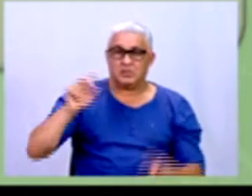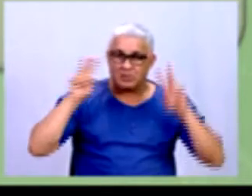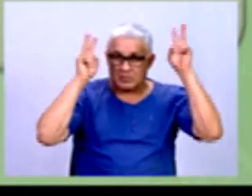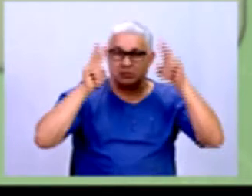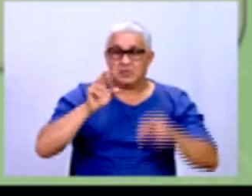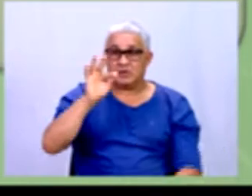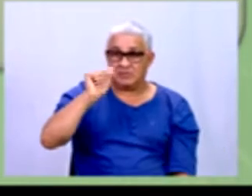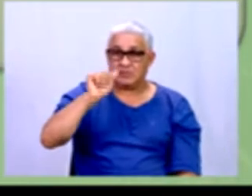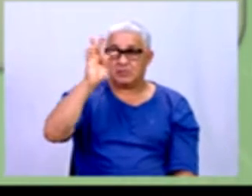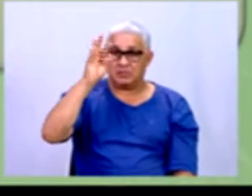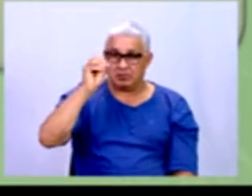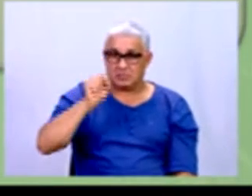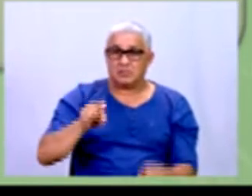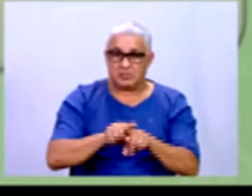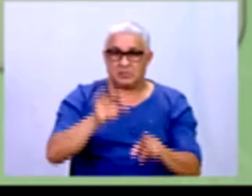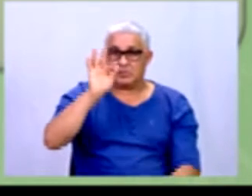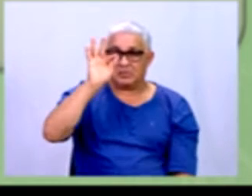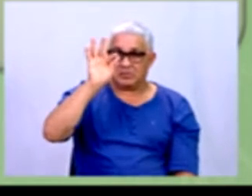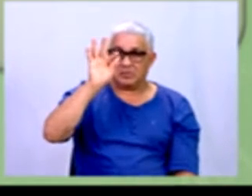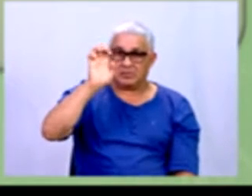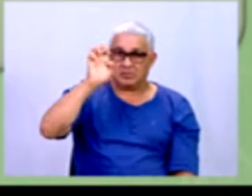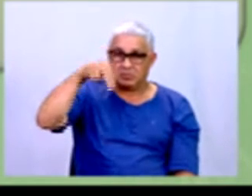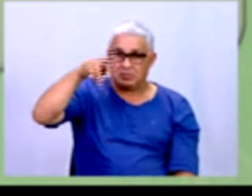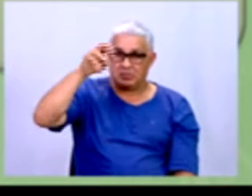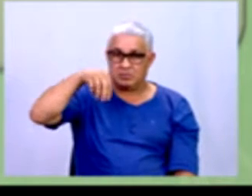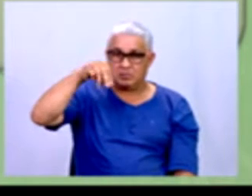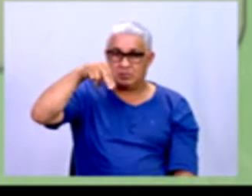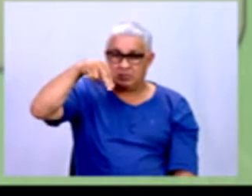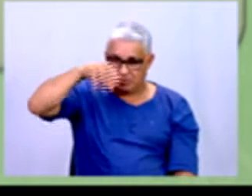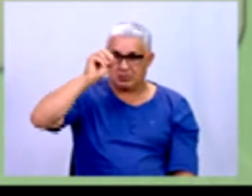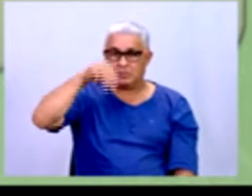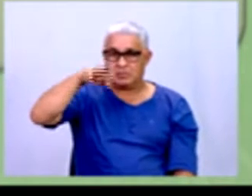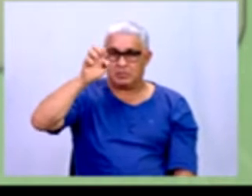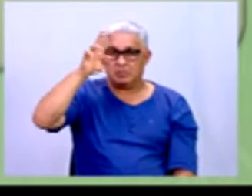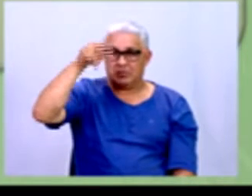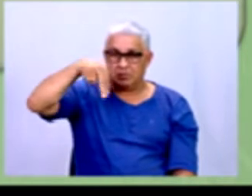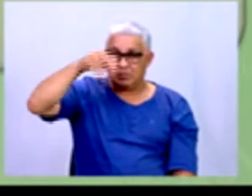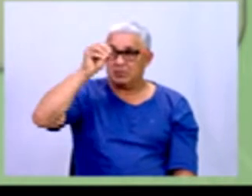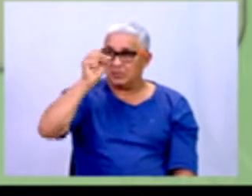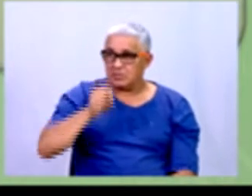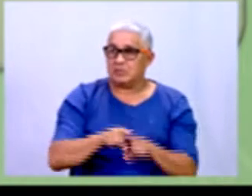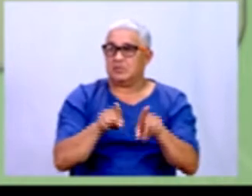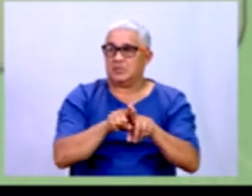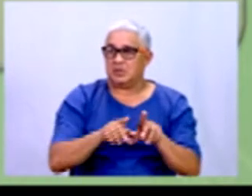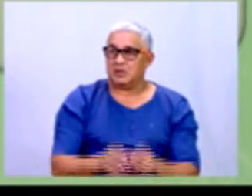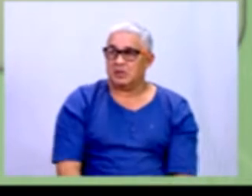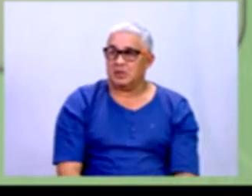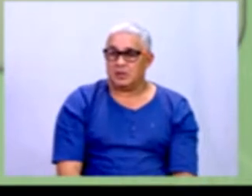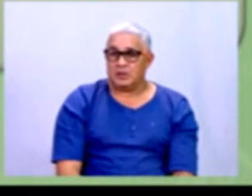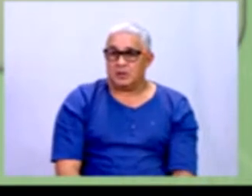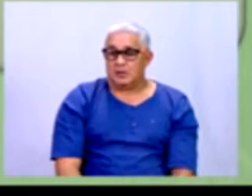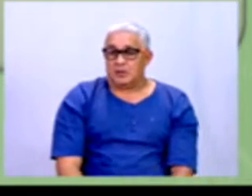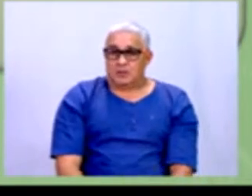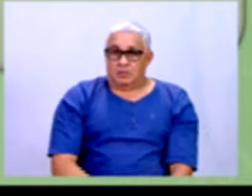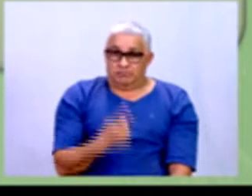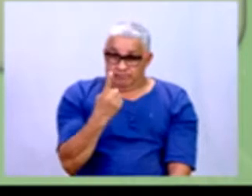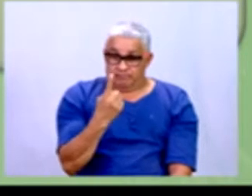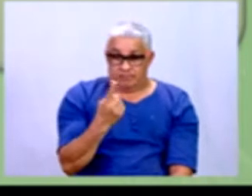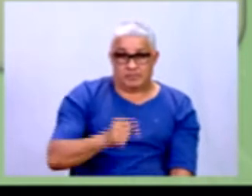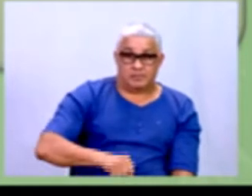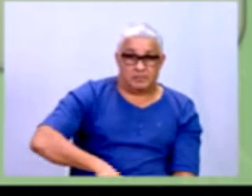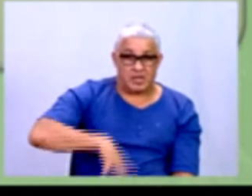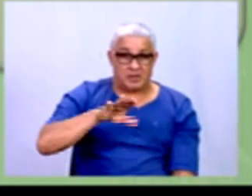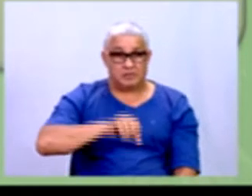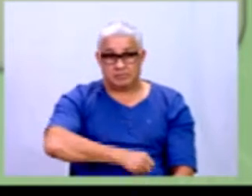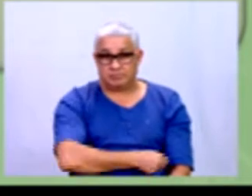hipótese, são considerados em sua dimensão de inter-relação causal, de modo que um ou mais deles sejam